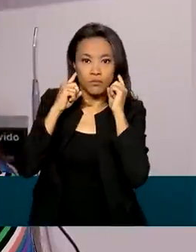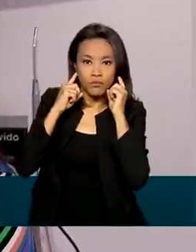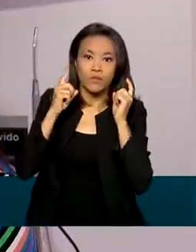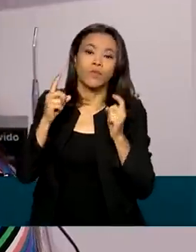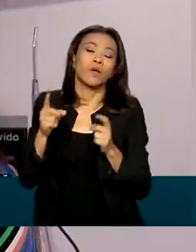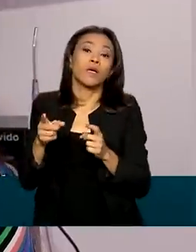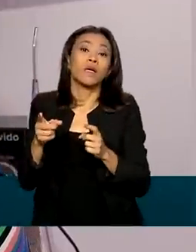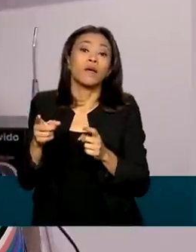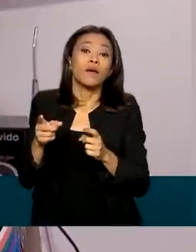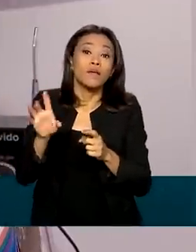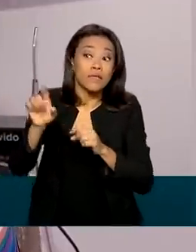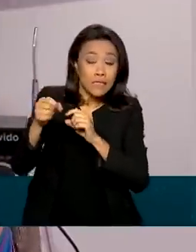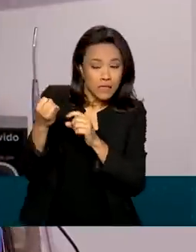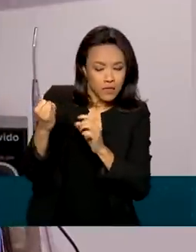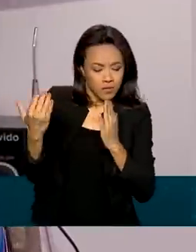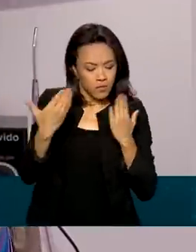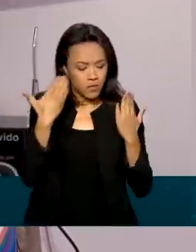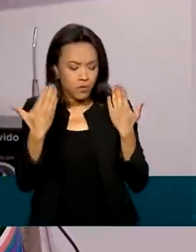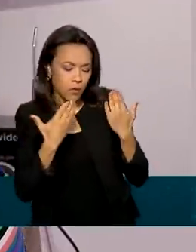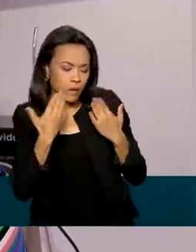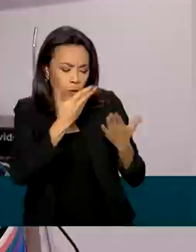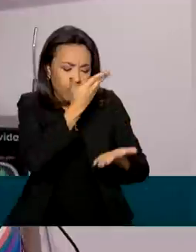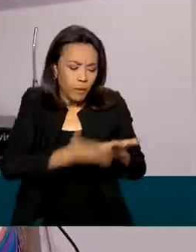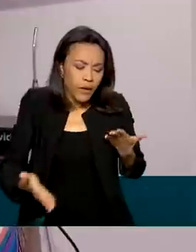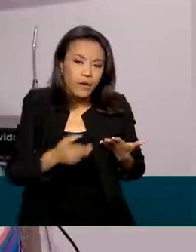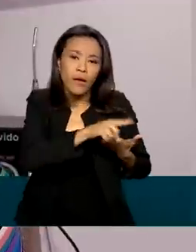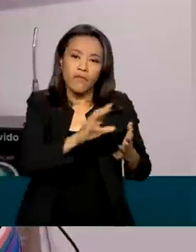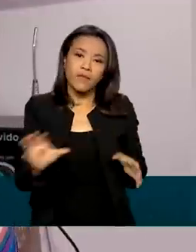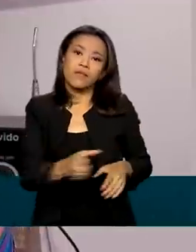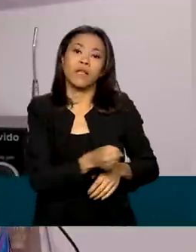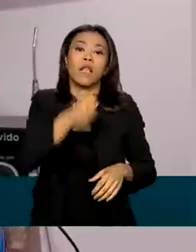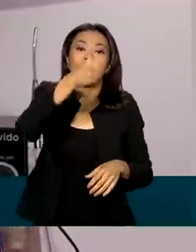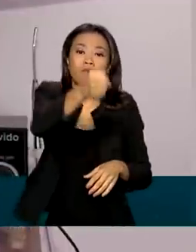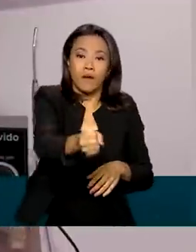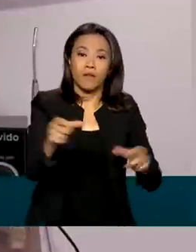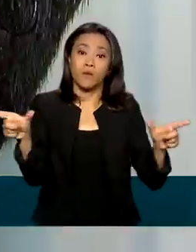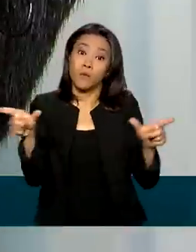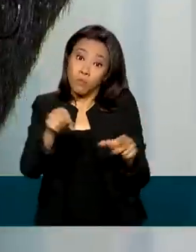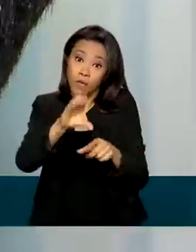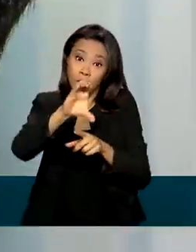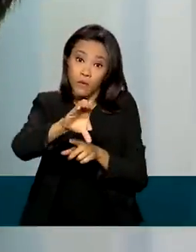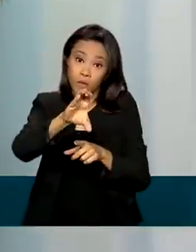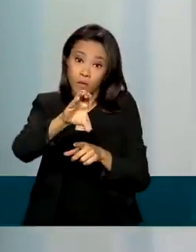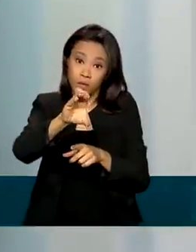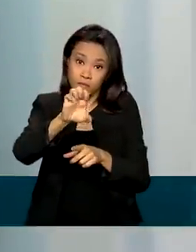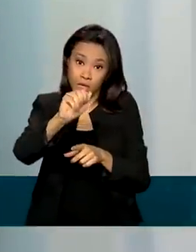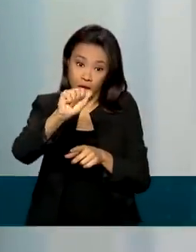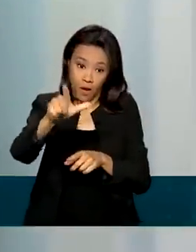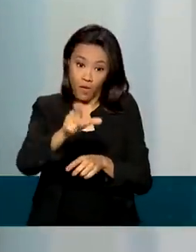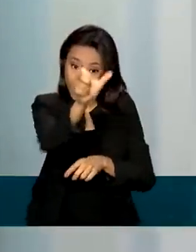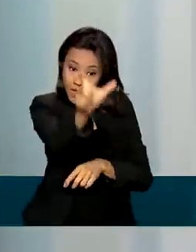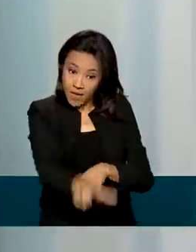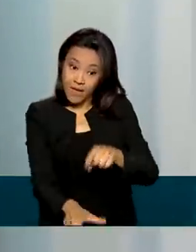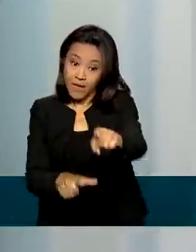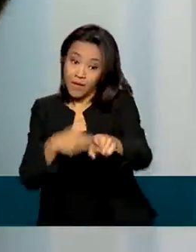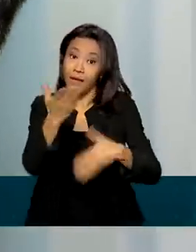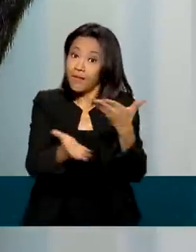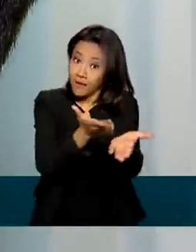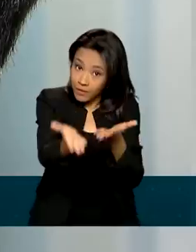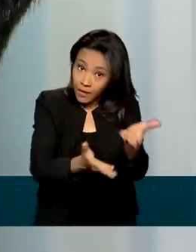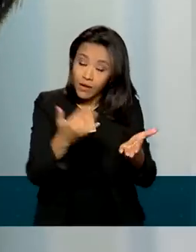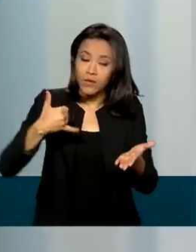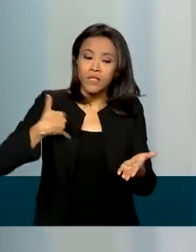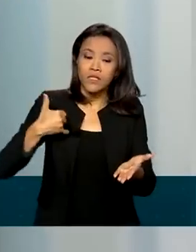a suspeita da perda auditiva, ele vai ser encaminhado para o SEAL por sistema de regulação. Kennedy tem 12 anos e é tratado